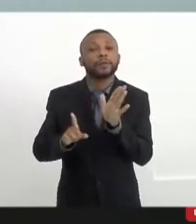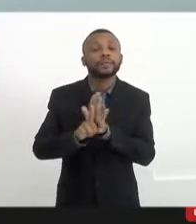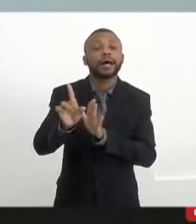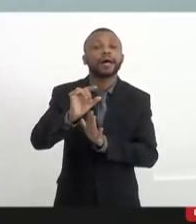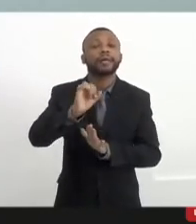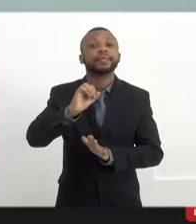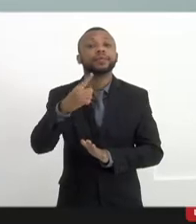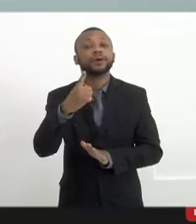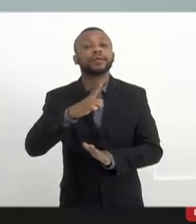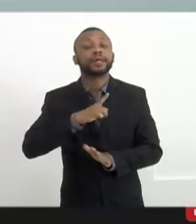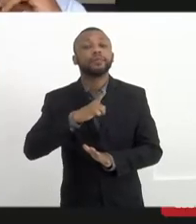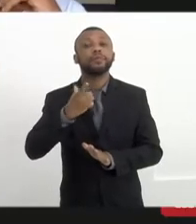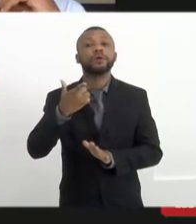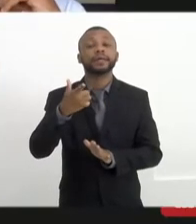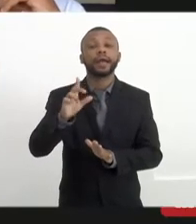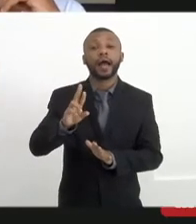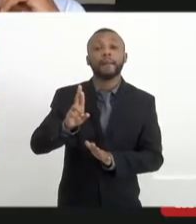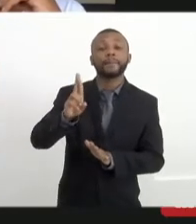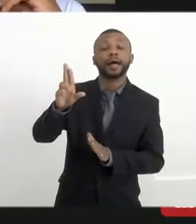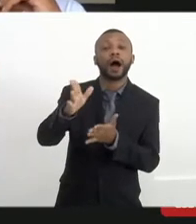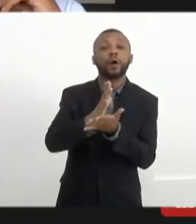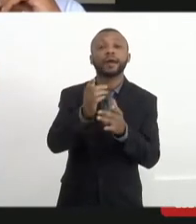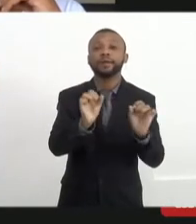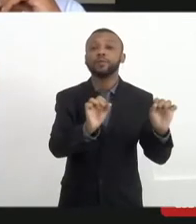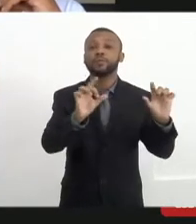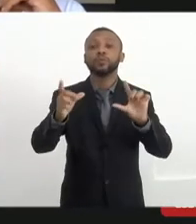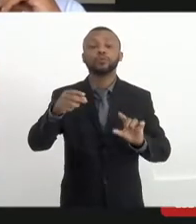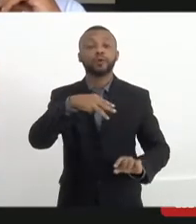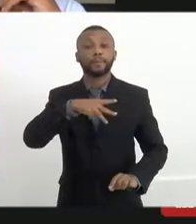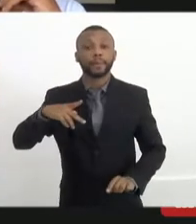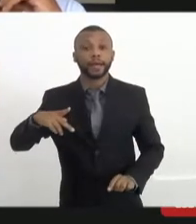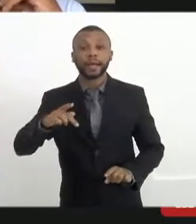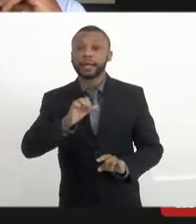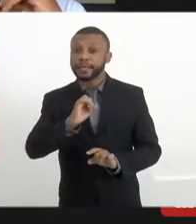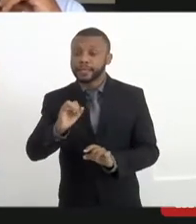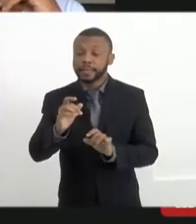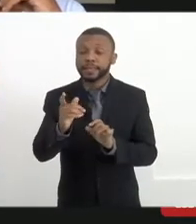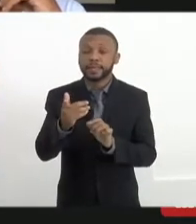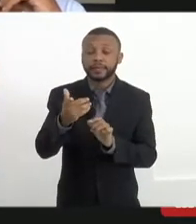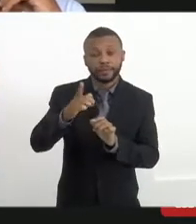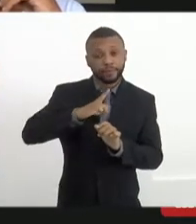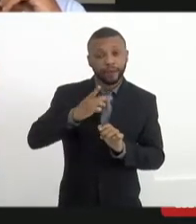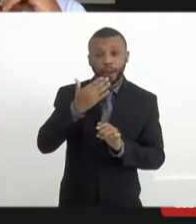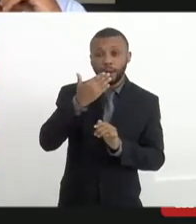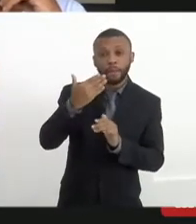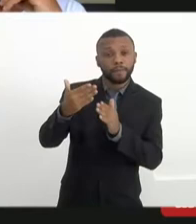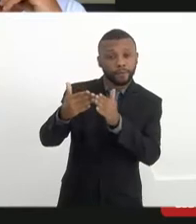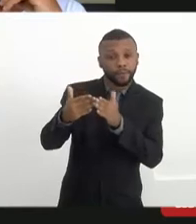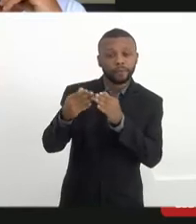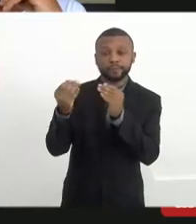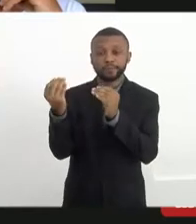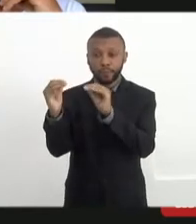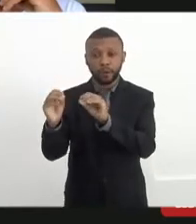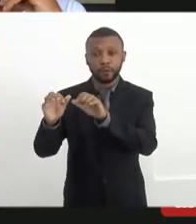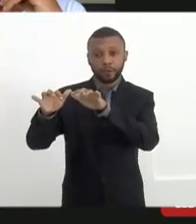representação do Ministério Público. Se tiver, por favor, identifique-se no chat e se temos representação do Poder Executivo, do Governo do Estado.